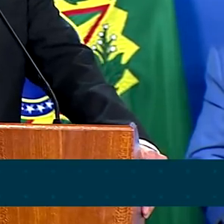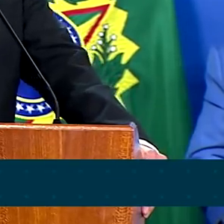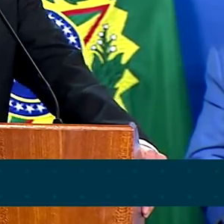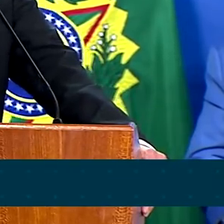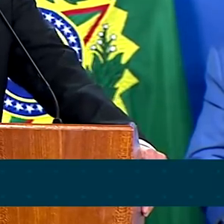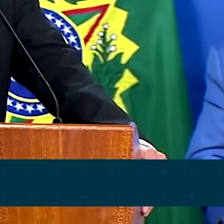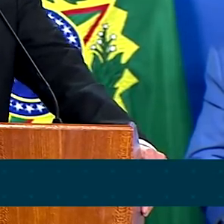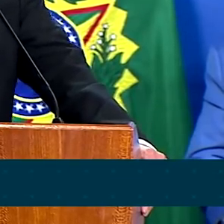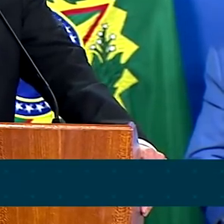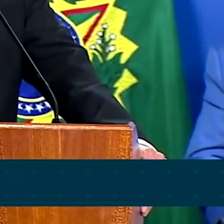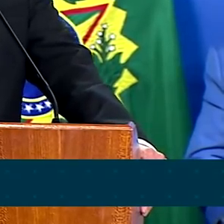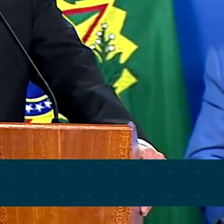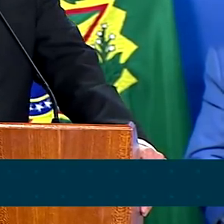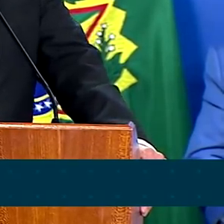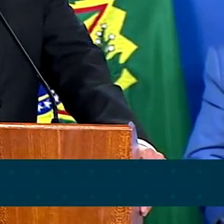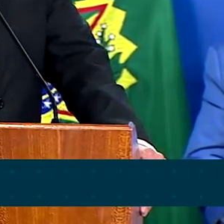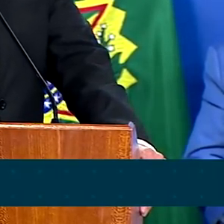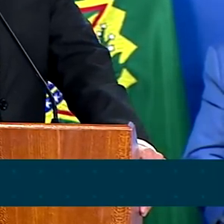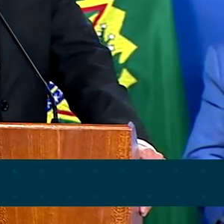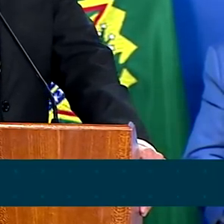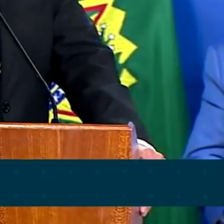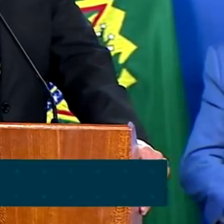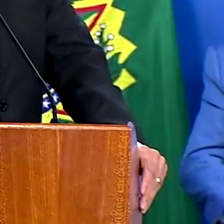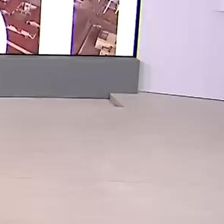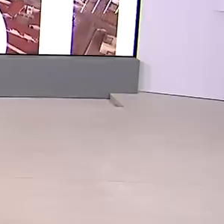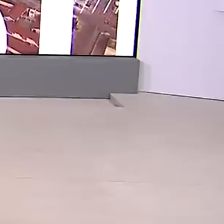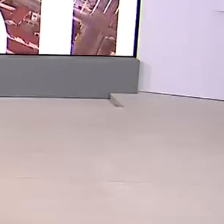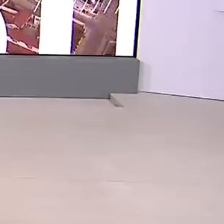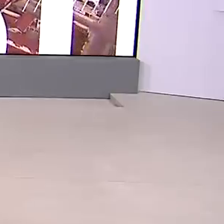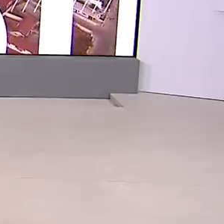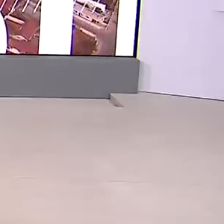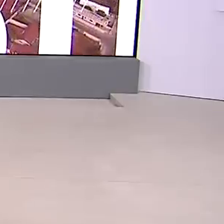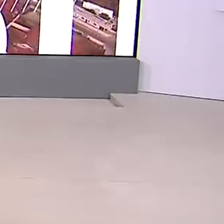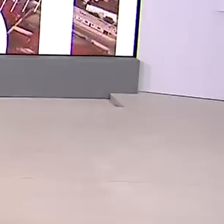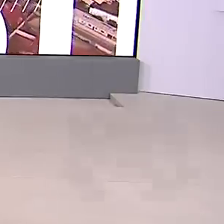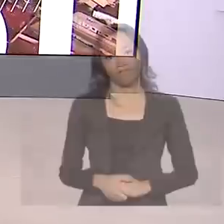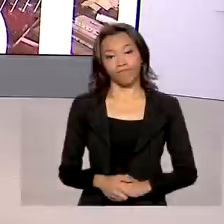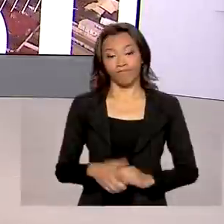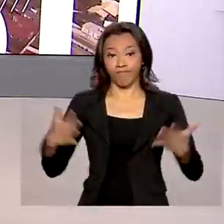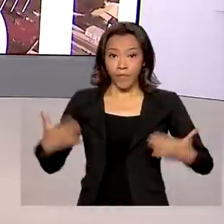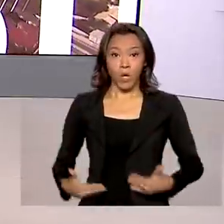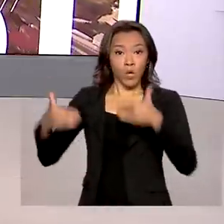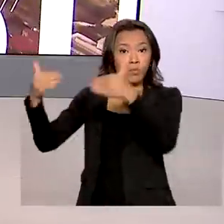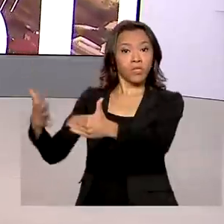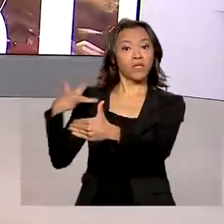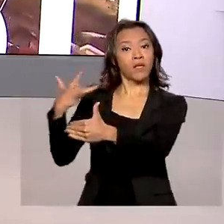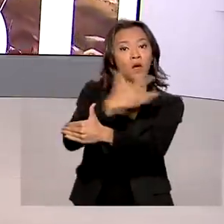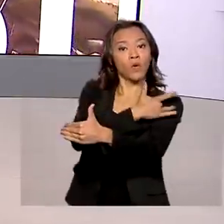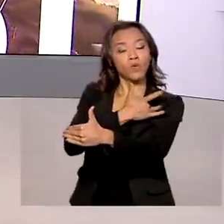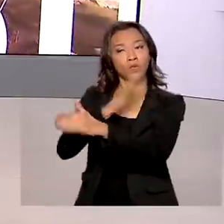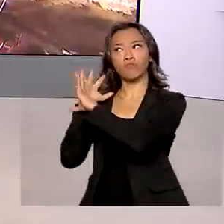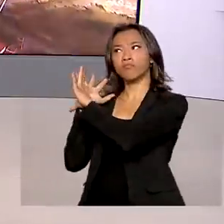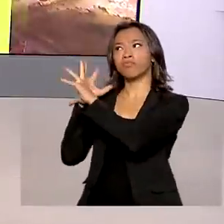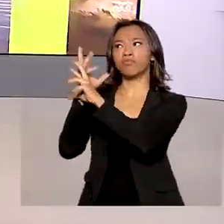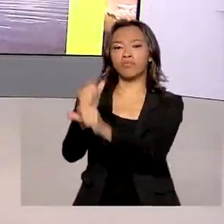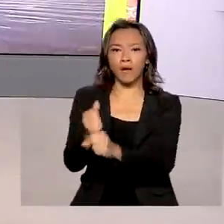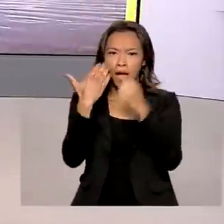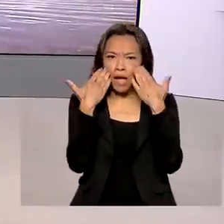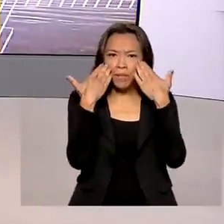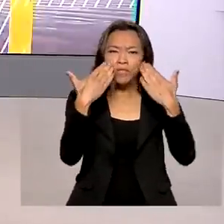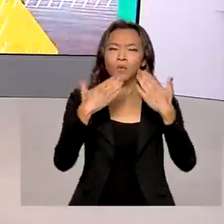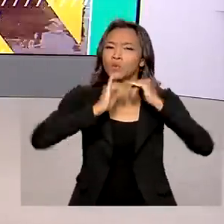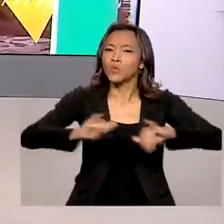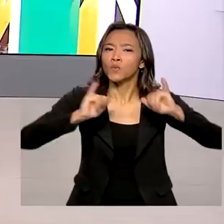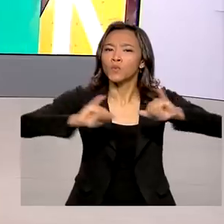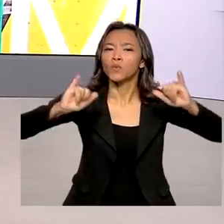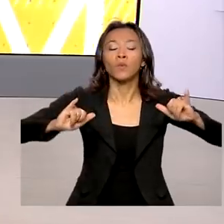agilidade. Nós precisamos disso. O Ministério da Saúde apresentou um balanço da campanha Outubro